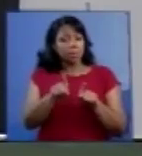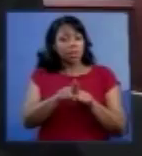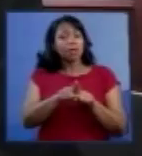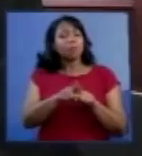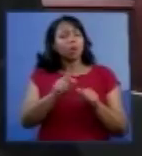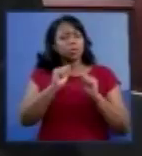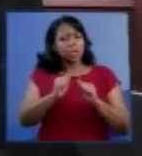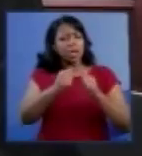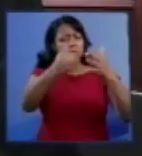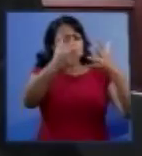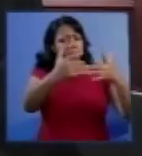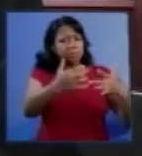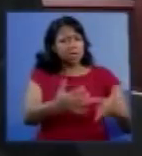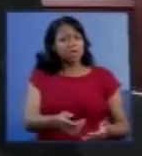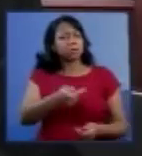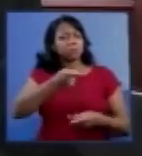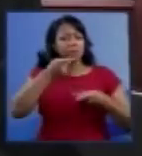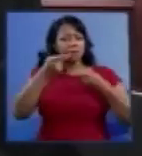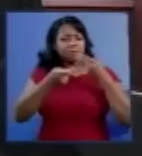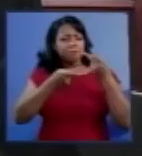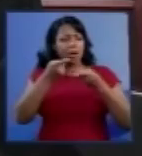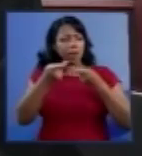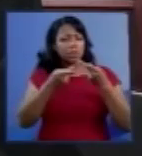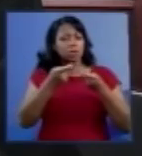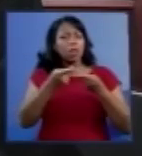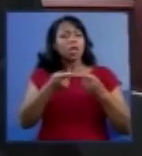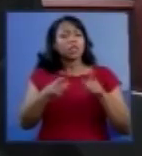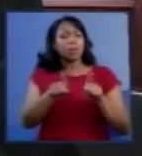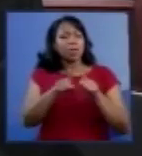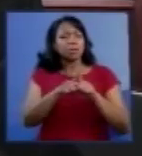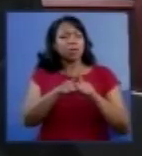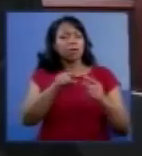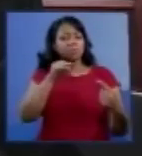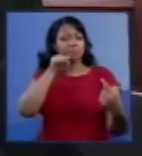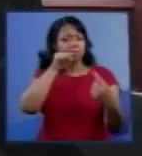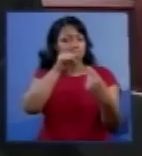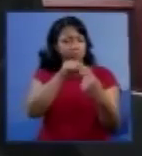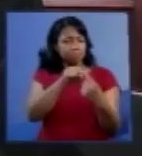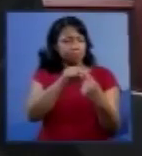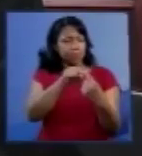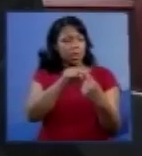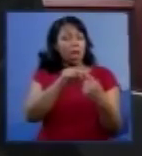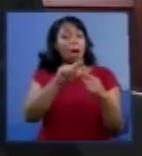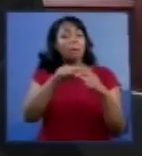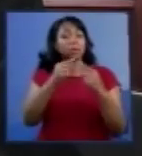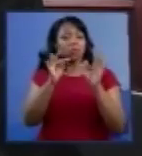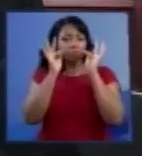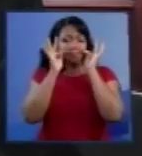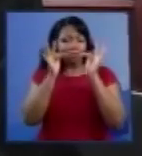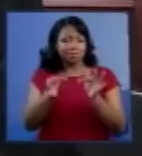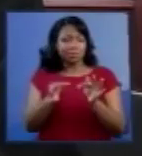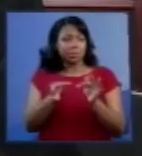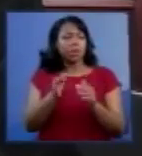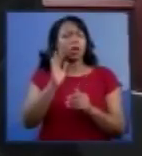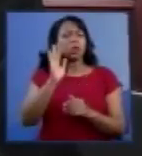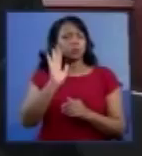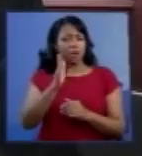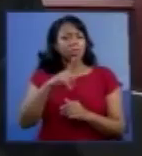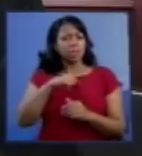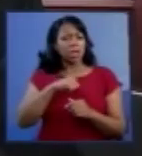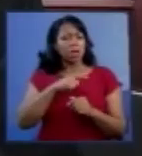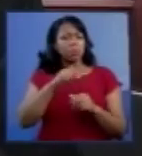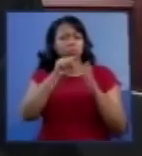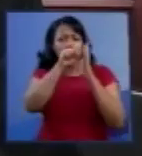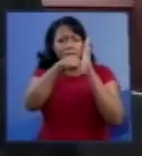dar depoimentos em relação a esse grau de interação. E isso foi testemunhado, nós temos visto, foi